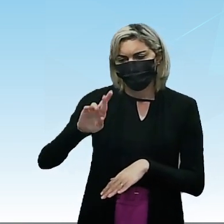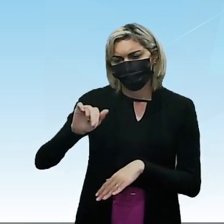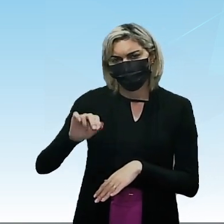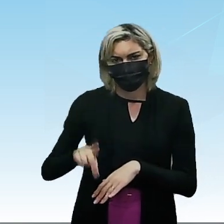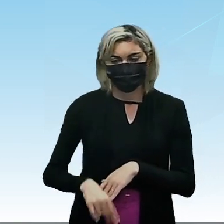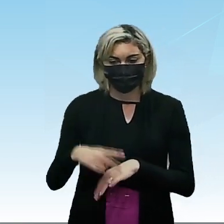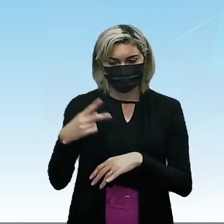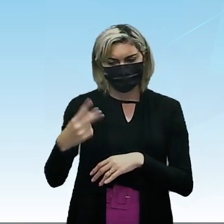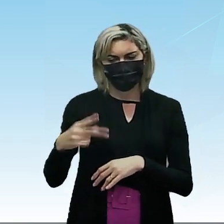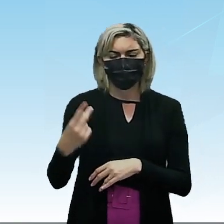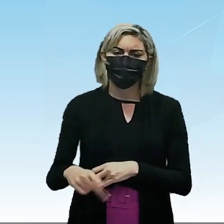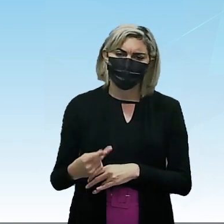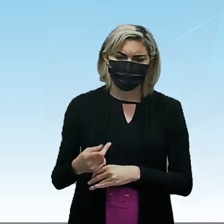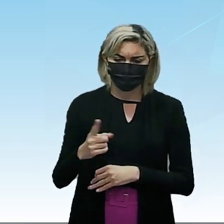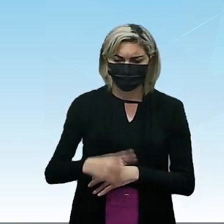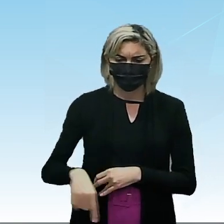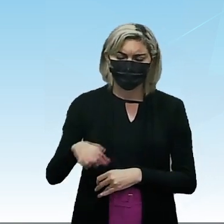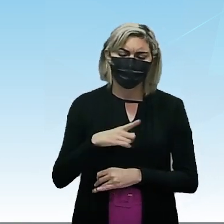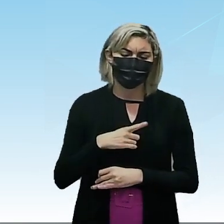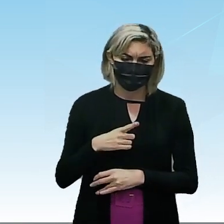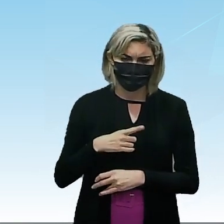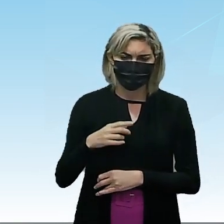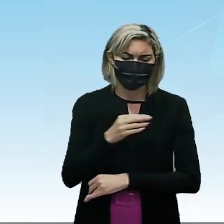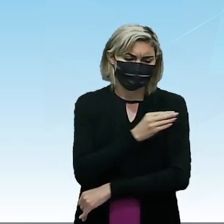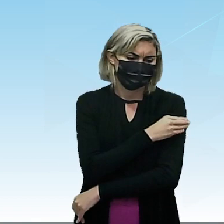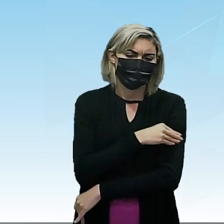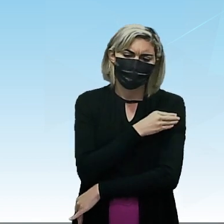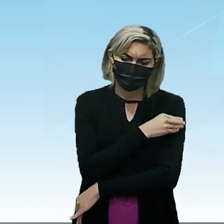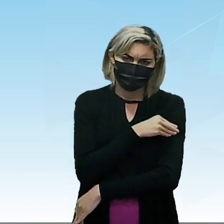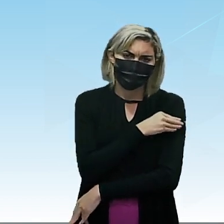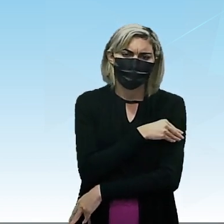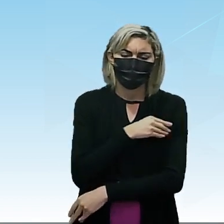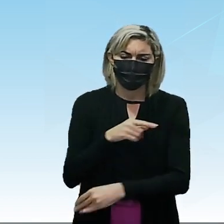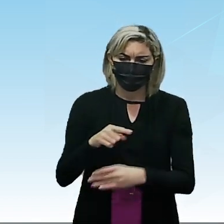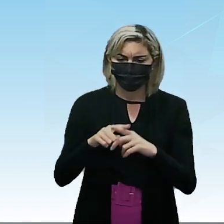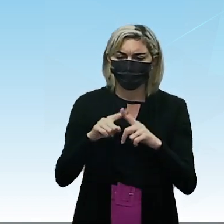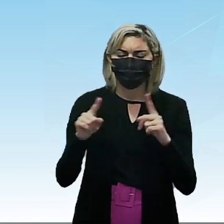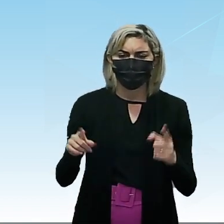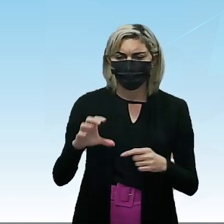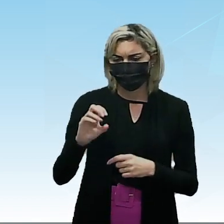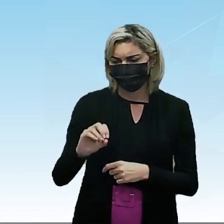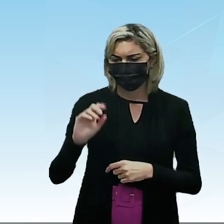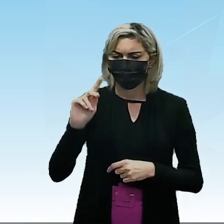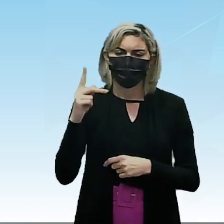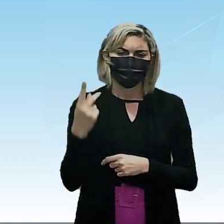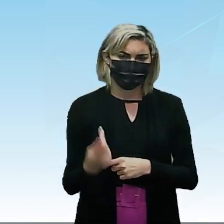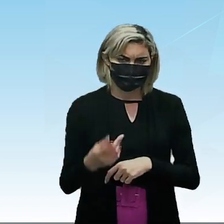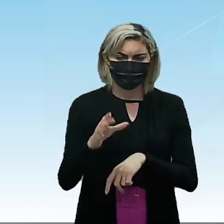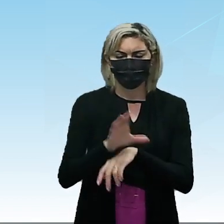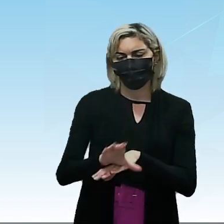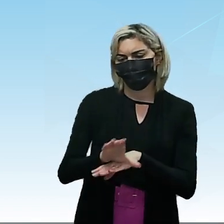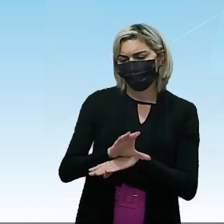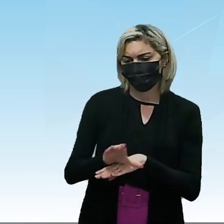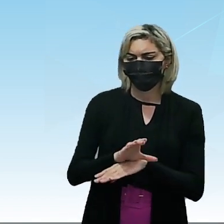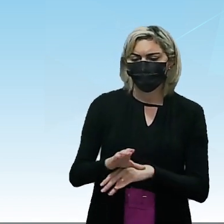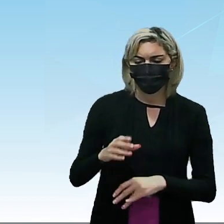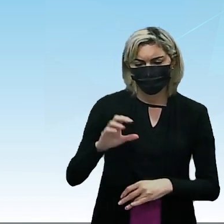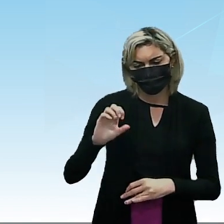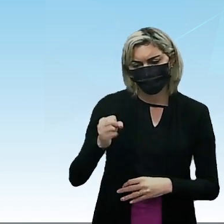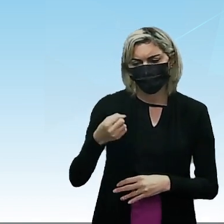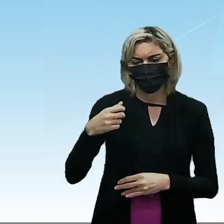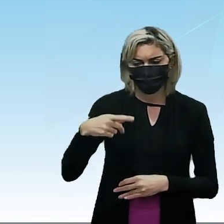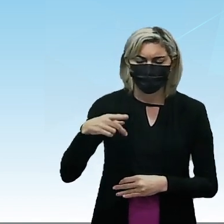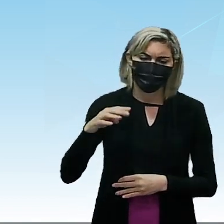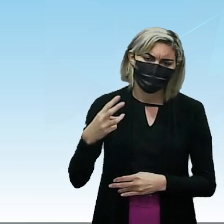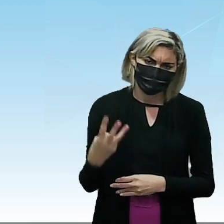Nesse caso Nós temos O álcool Mas para isso O OH Tem que estar ligado A um carbono Saturado Ou SP3